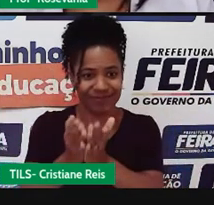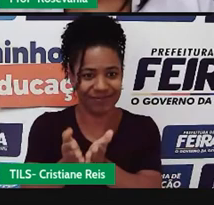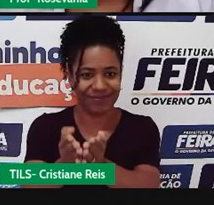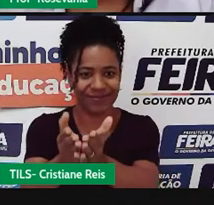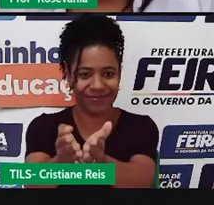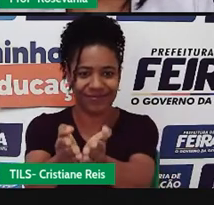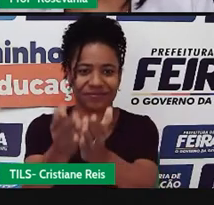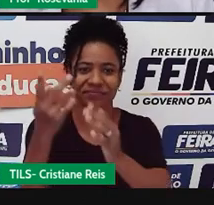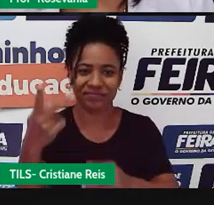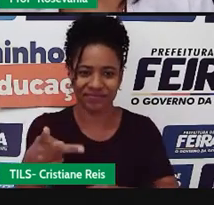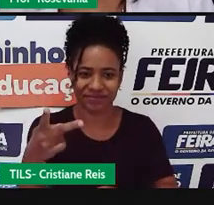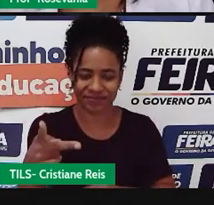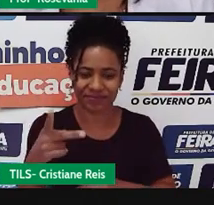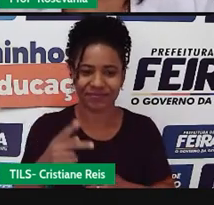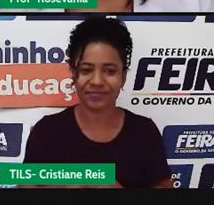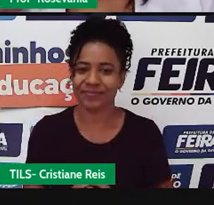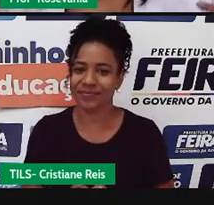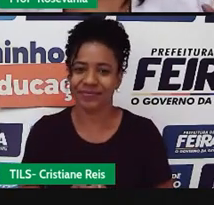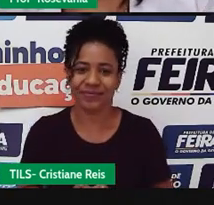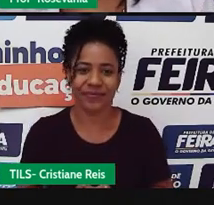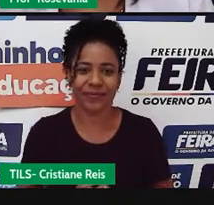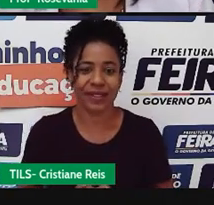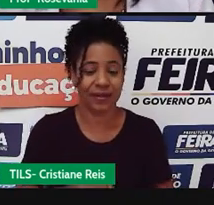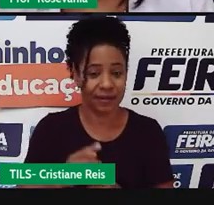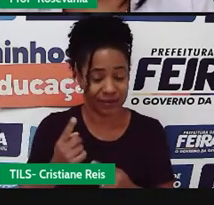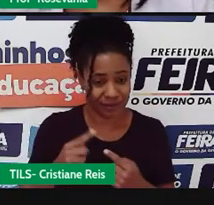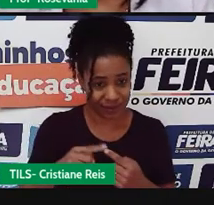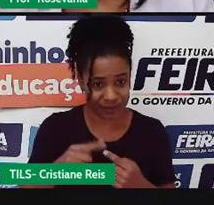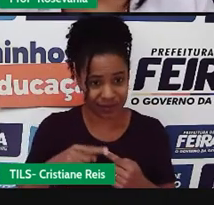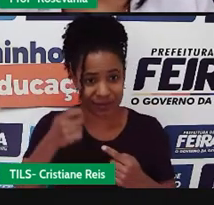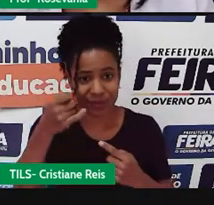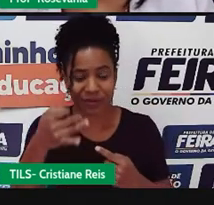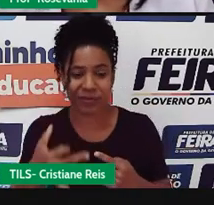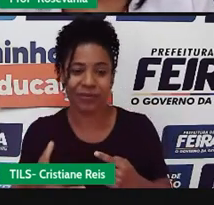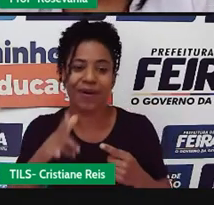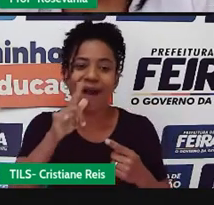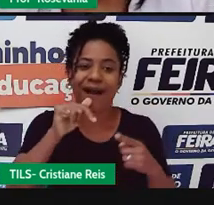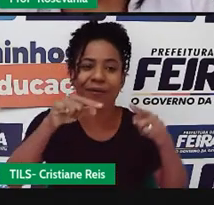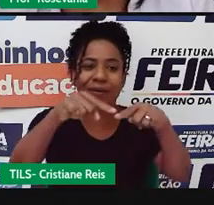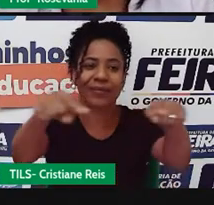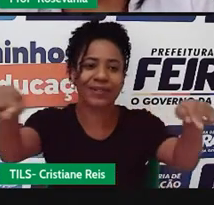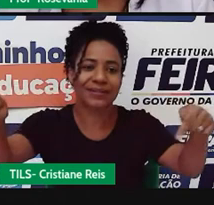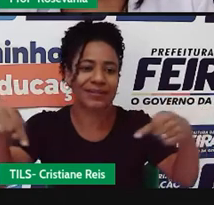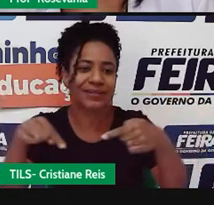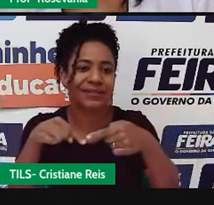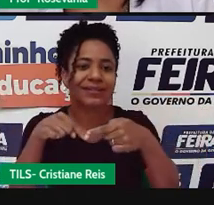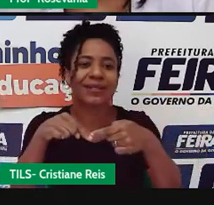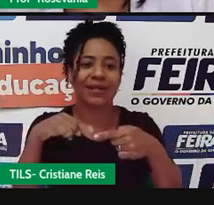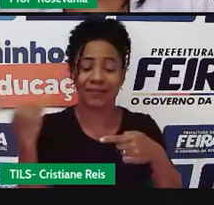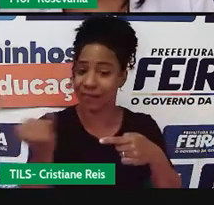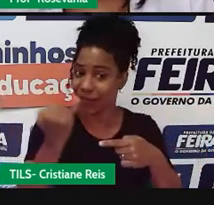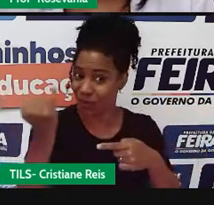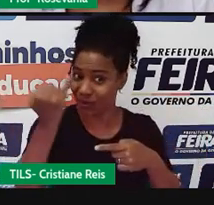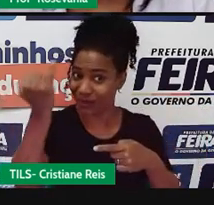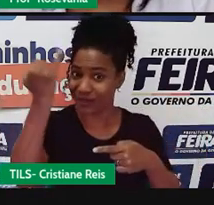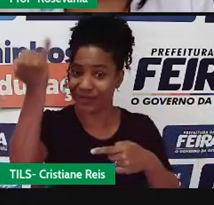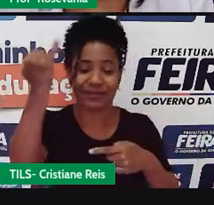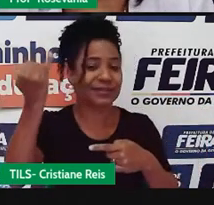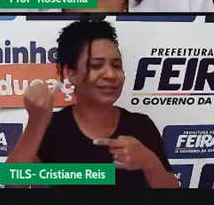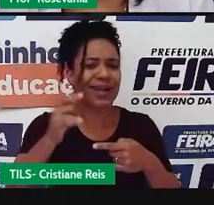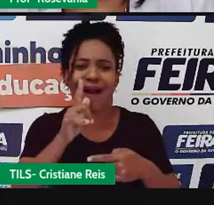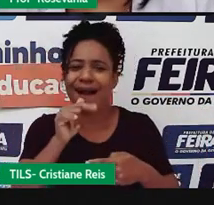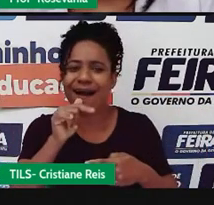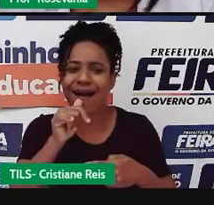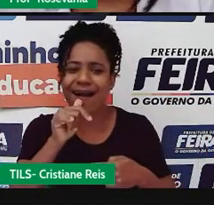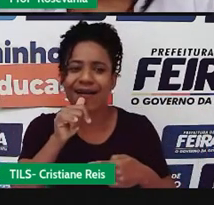até agora a gente falou, né, das bacias, gente falou da quantidade de água, da importância que a gente tem, né, de ter esses recursos hídricos,